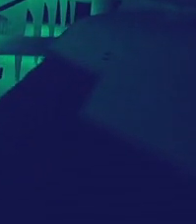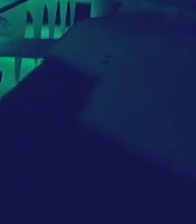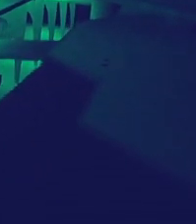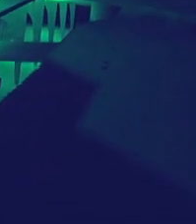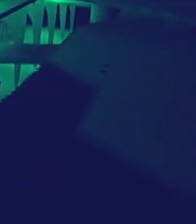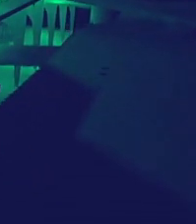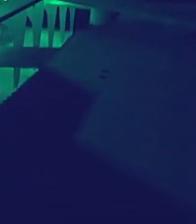Transcrição Quintena Coelho Transcrição Quintena Coelho